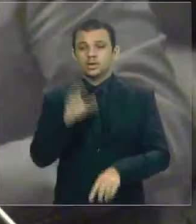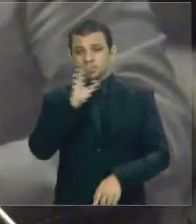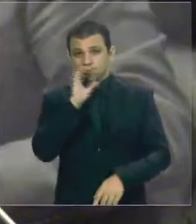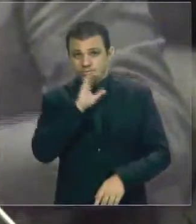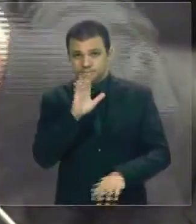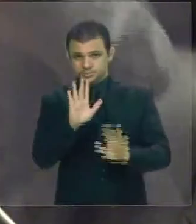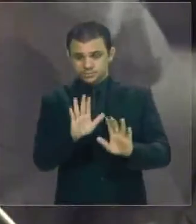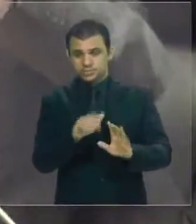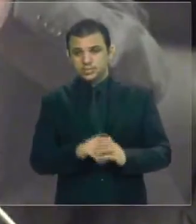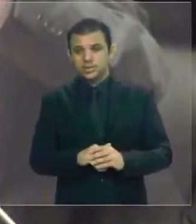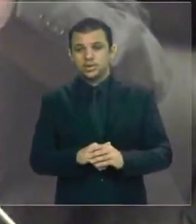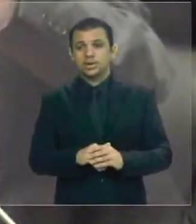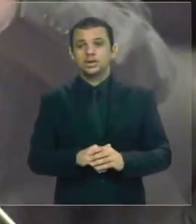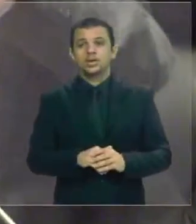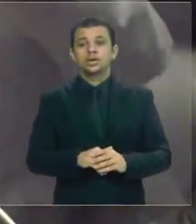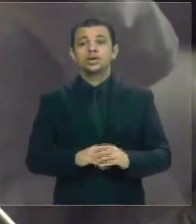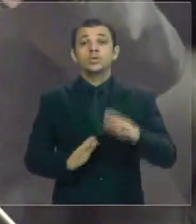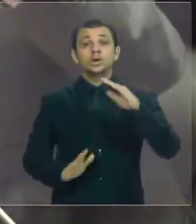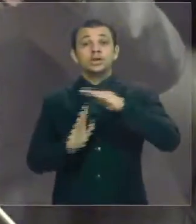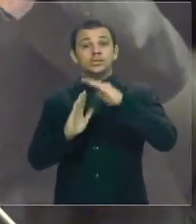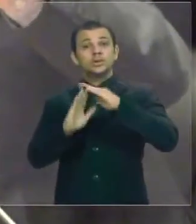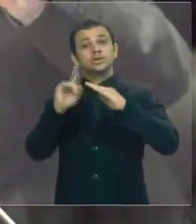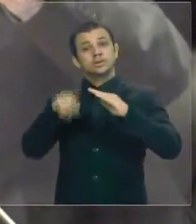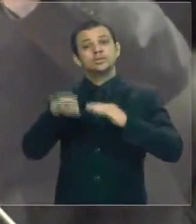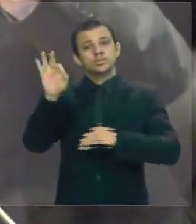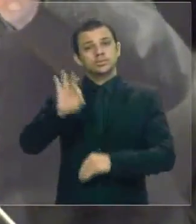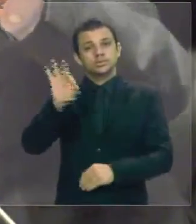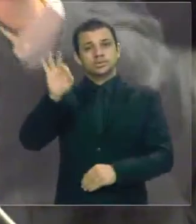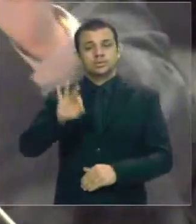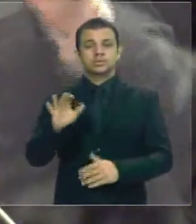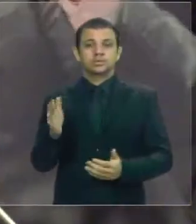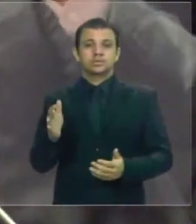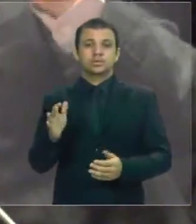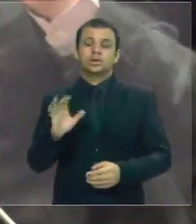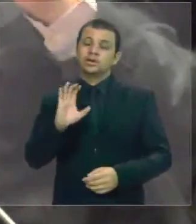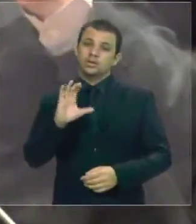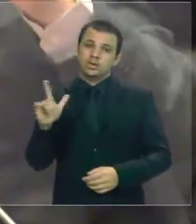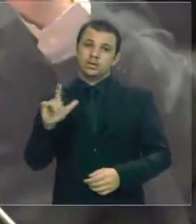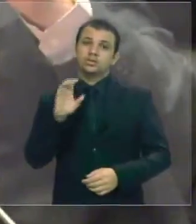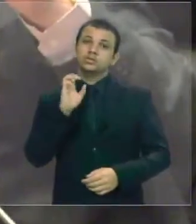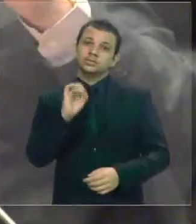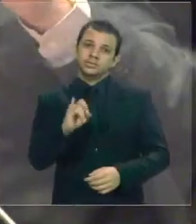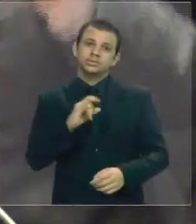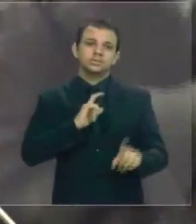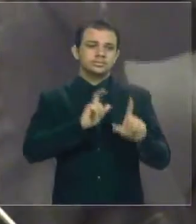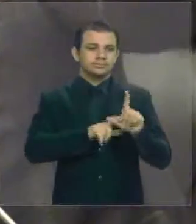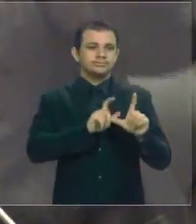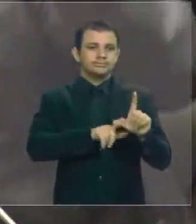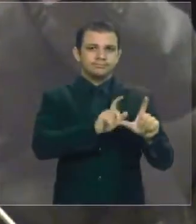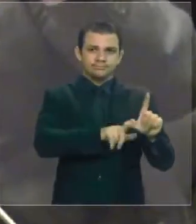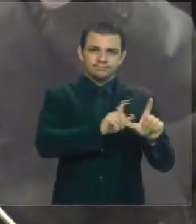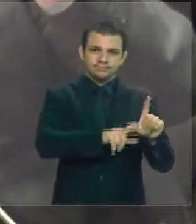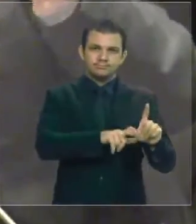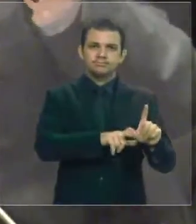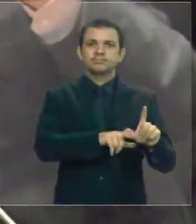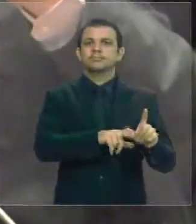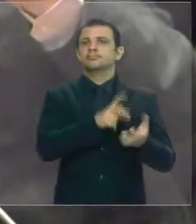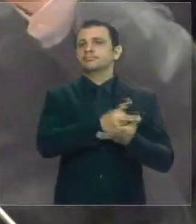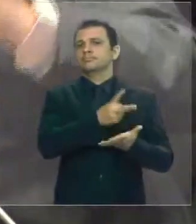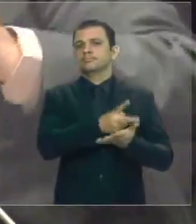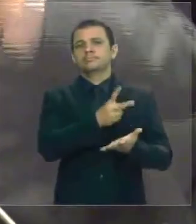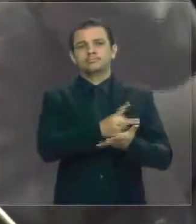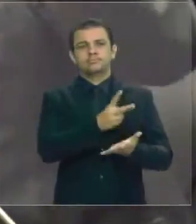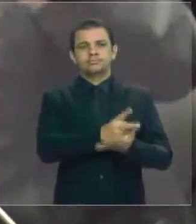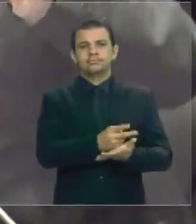prudencial é um percentual. Então, obviamente, quando você mantém as despesas fixas e diminui a arrecadação,